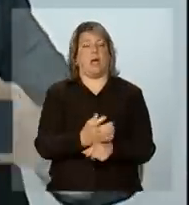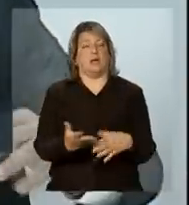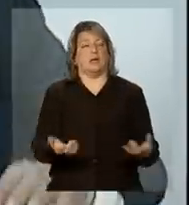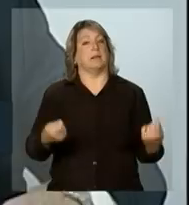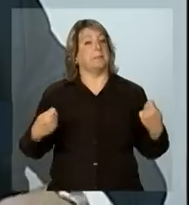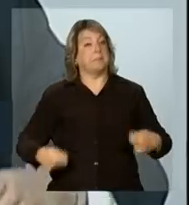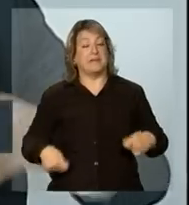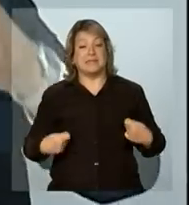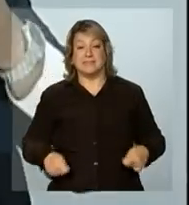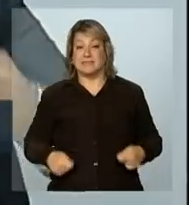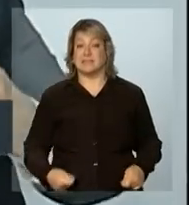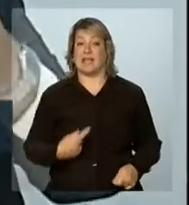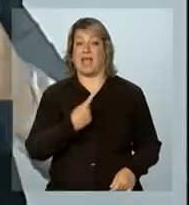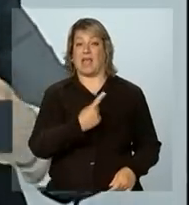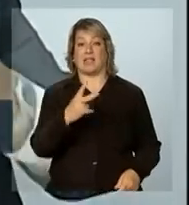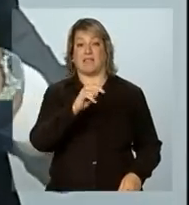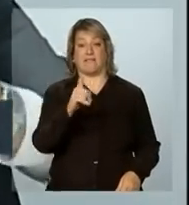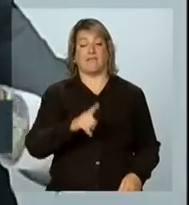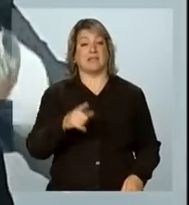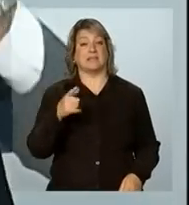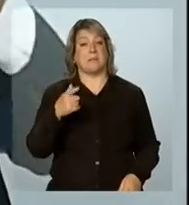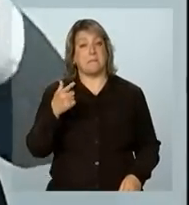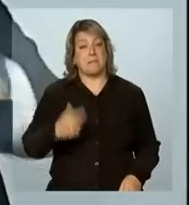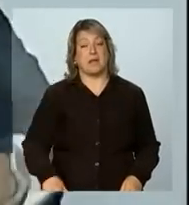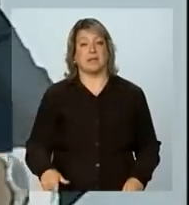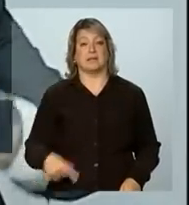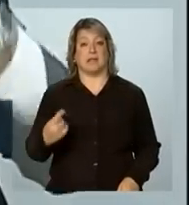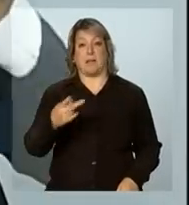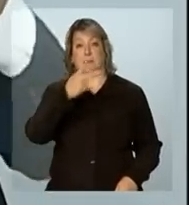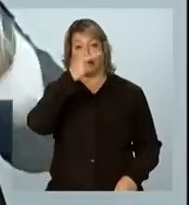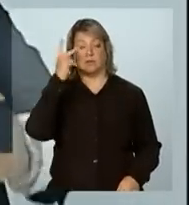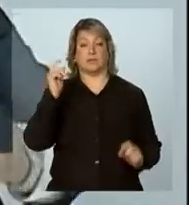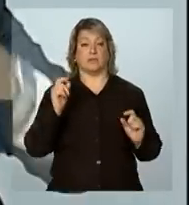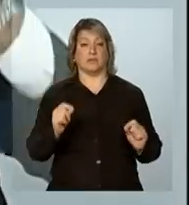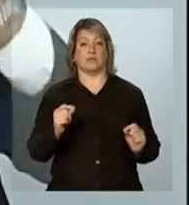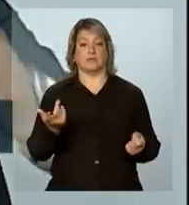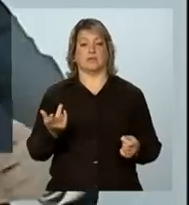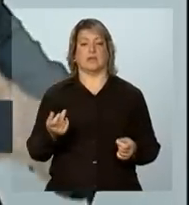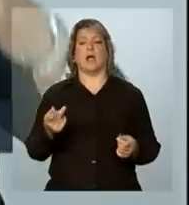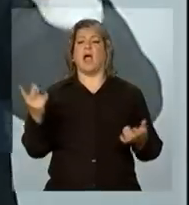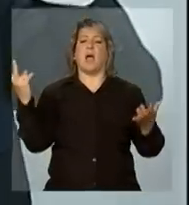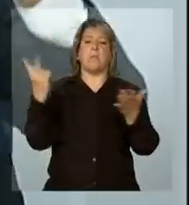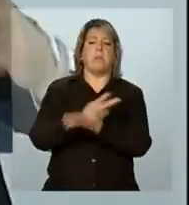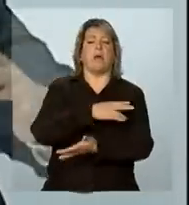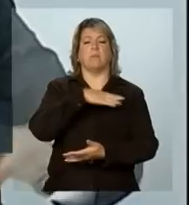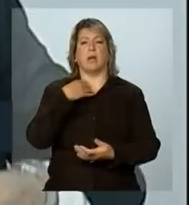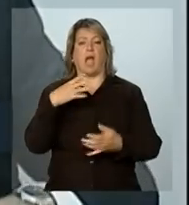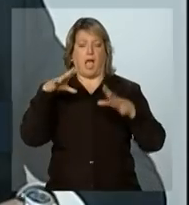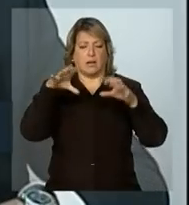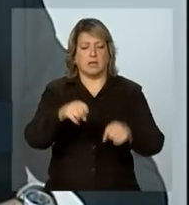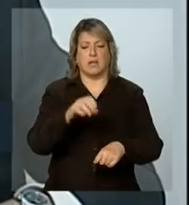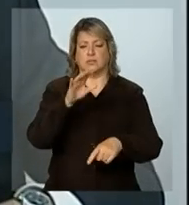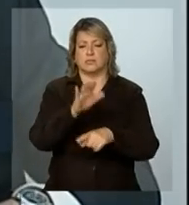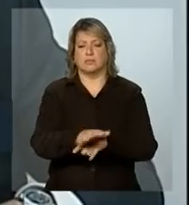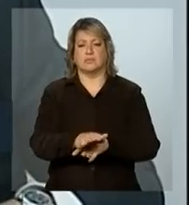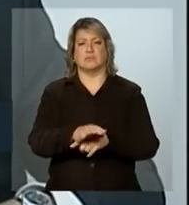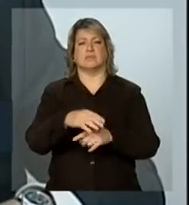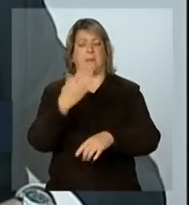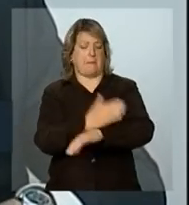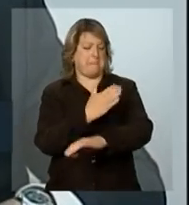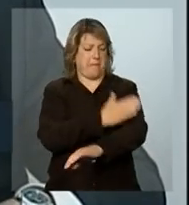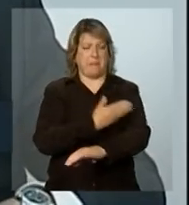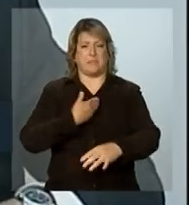cada vez mais, ninguém vai se furtar a socorrer, a chegar, levar todo o aparato que a gente